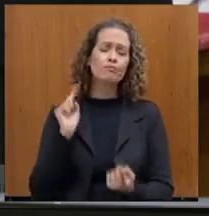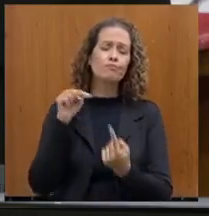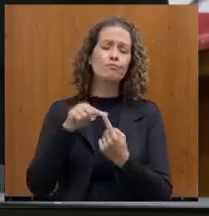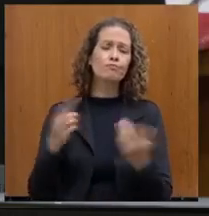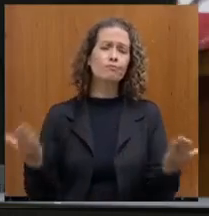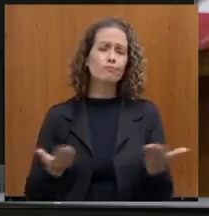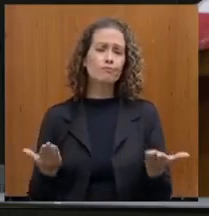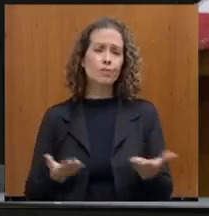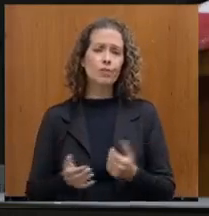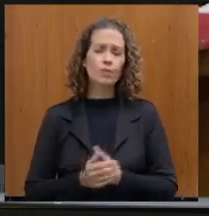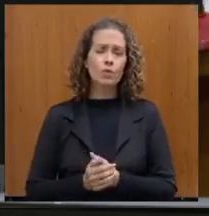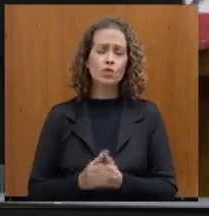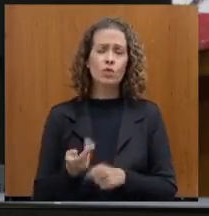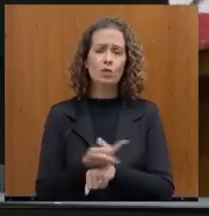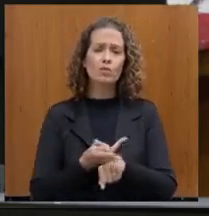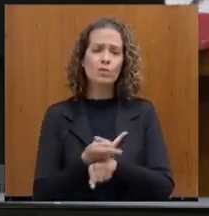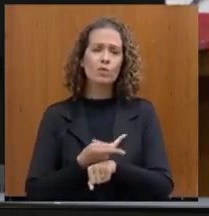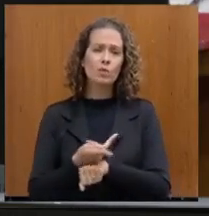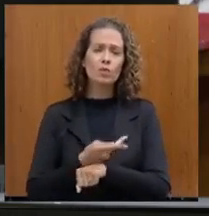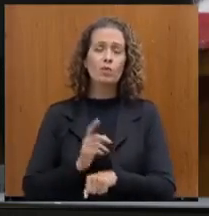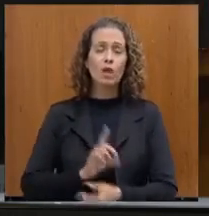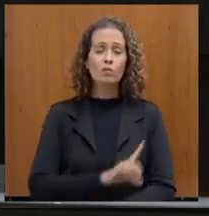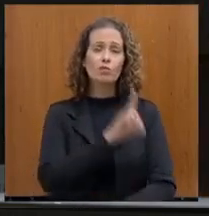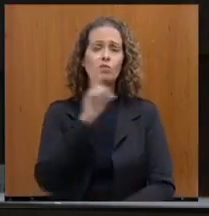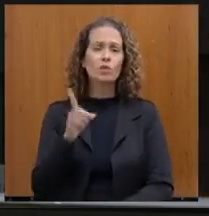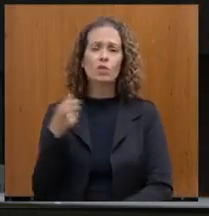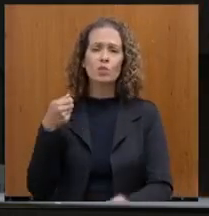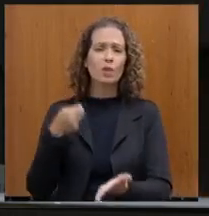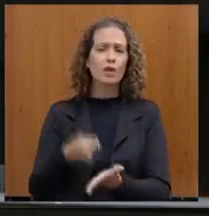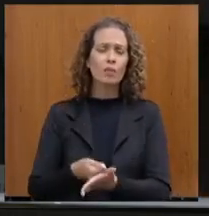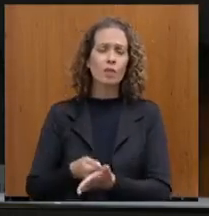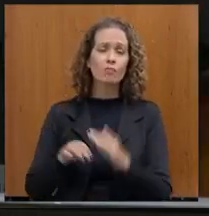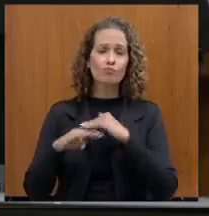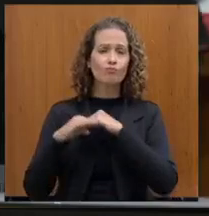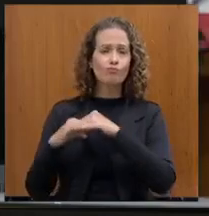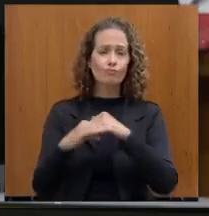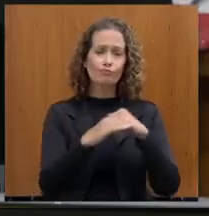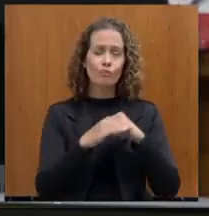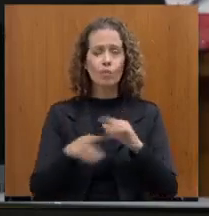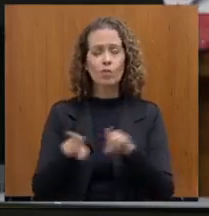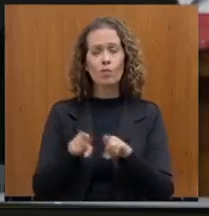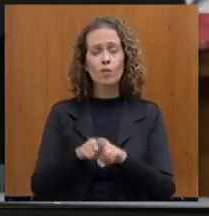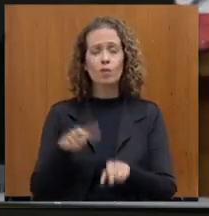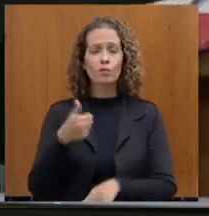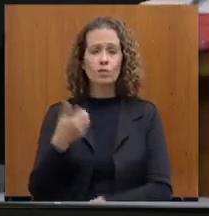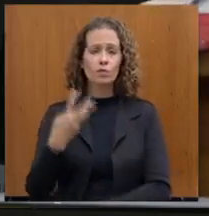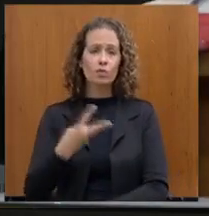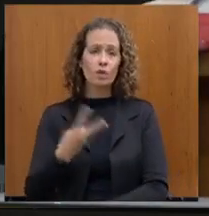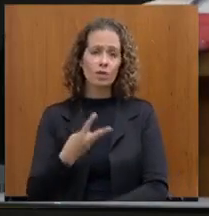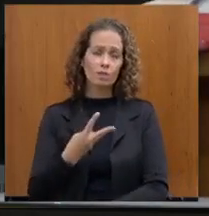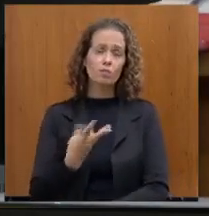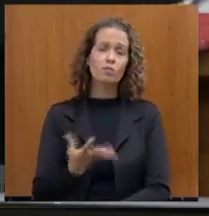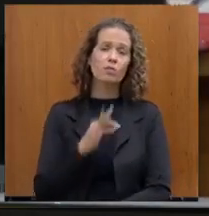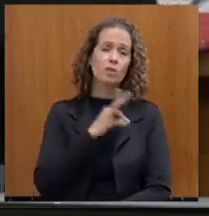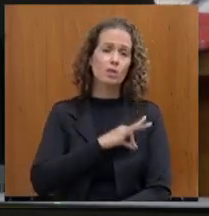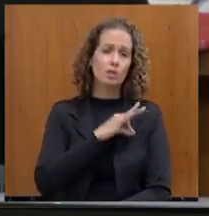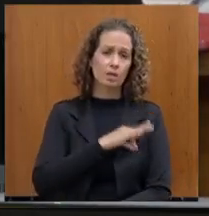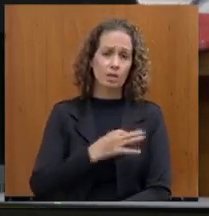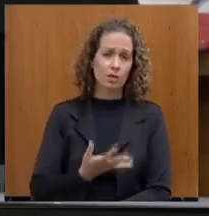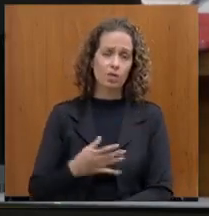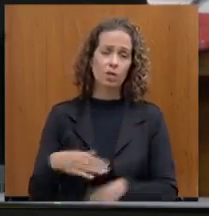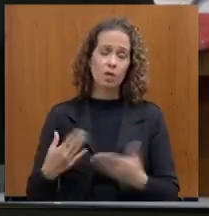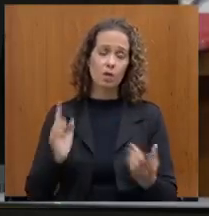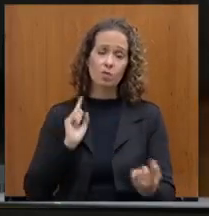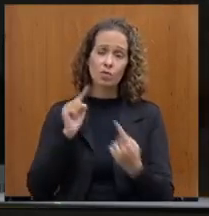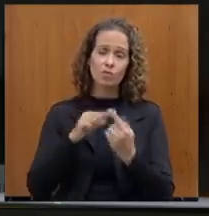equalizar, unificar as datas de pagamento dos servidores e o 13º. Esse é o objetivo maior. Nós temos mais